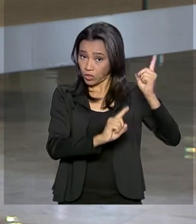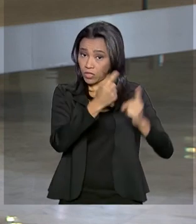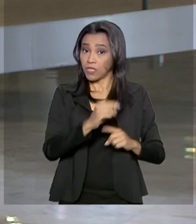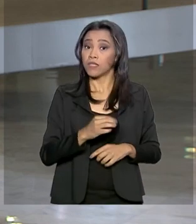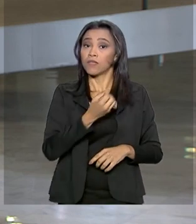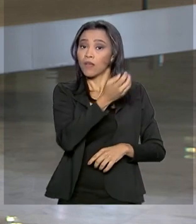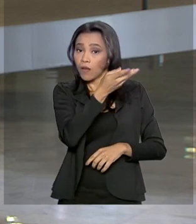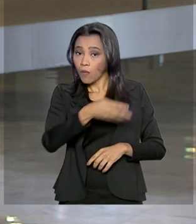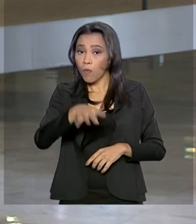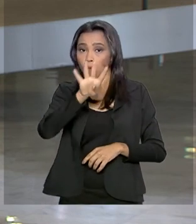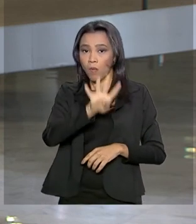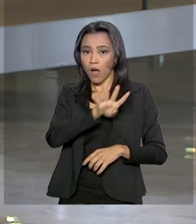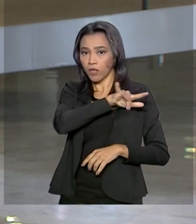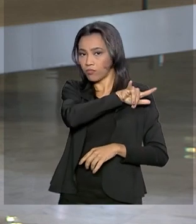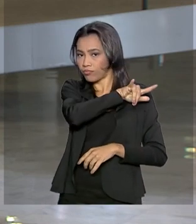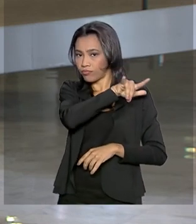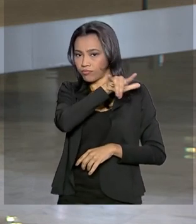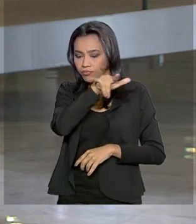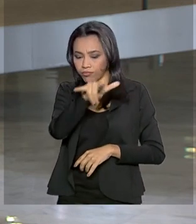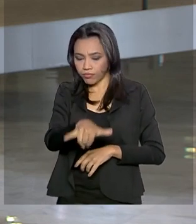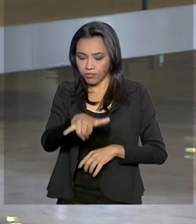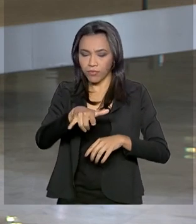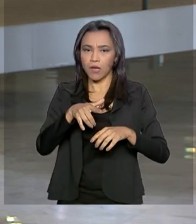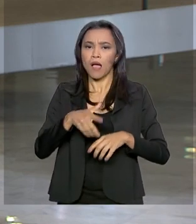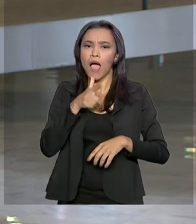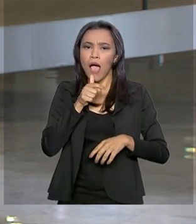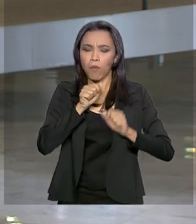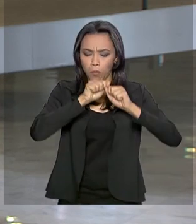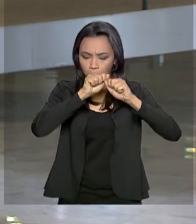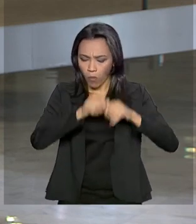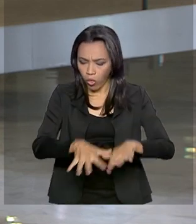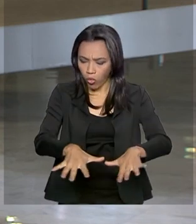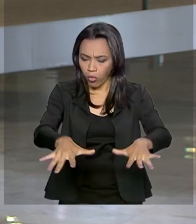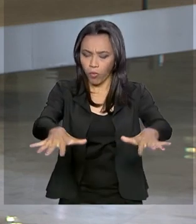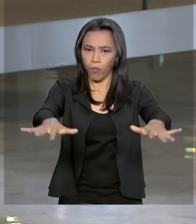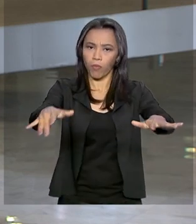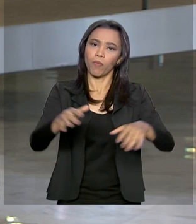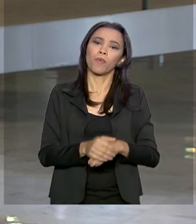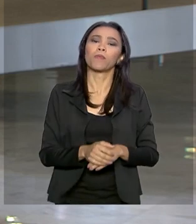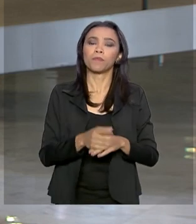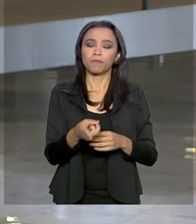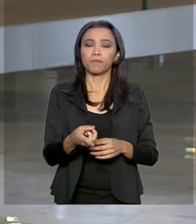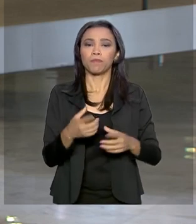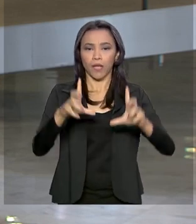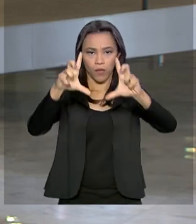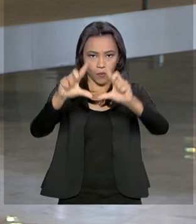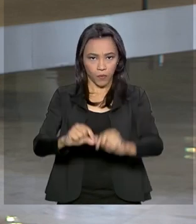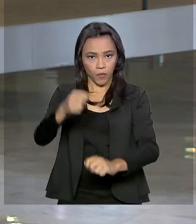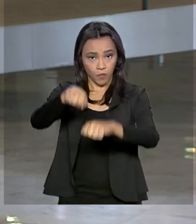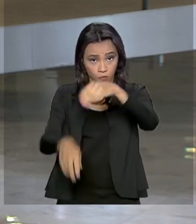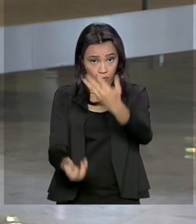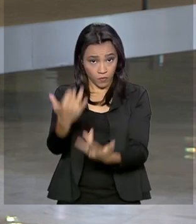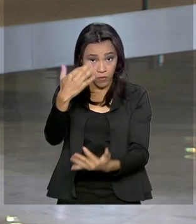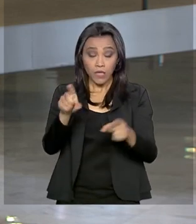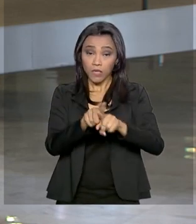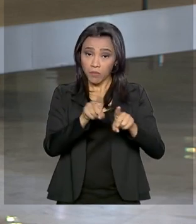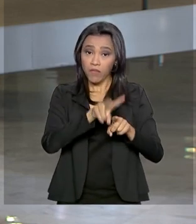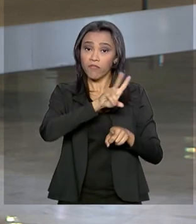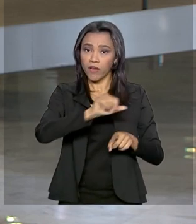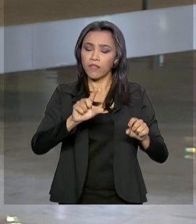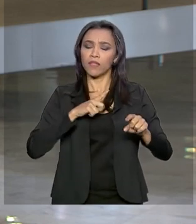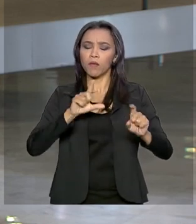combate ao fogo. O presidente também falou que vai se reunir com presidentes sul-americanos para